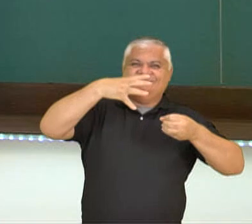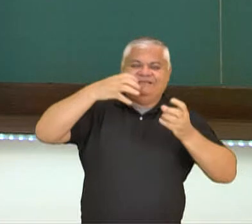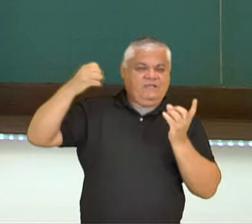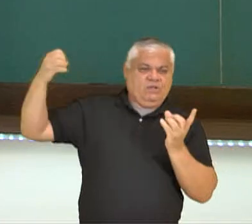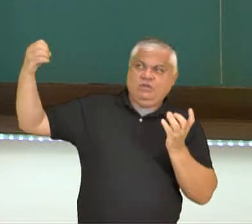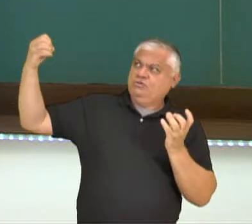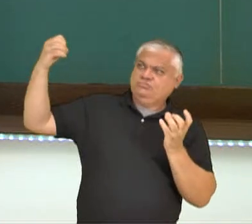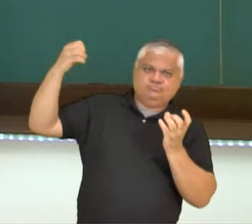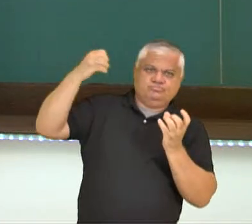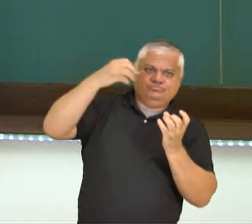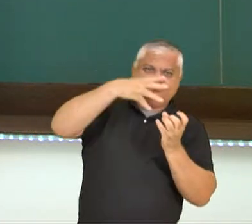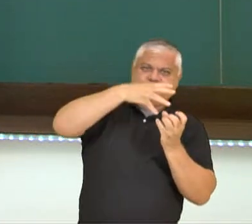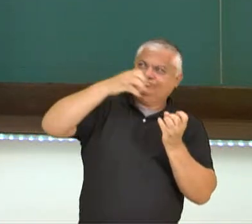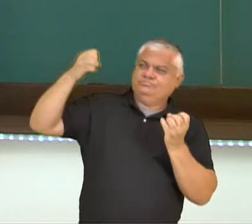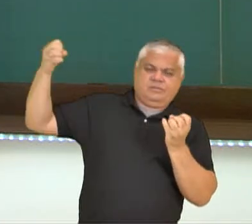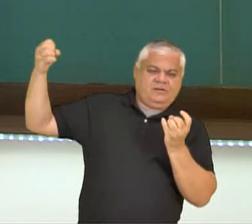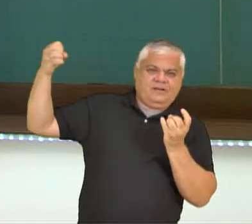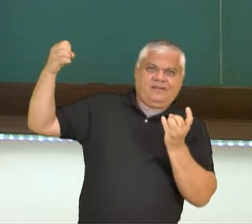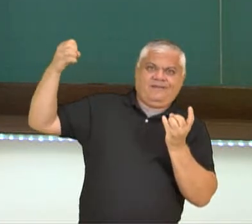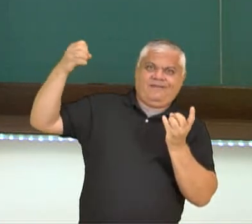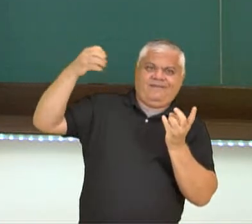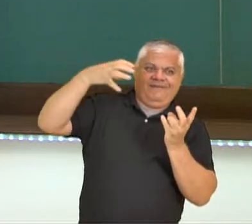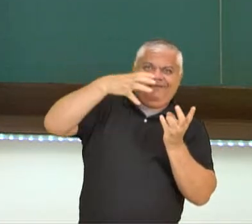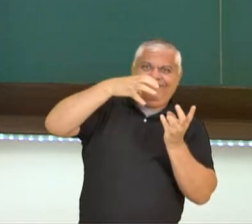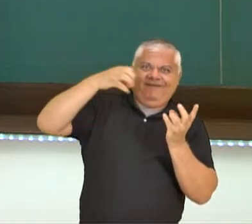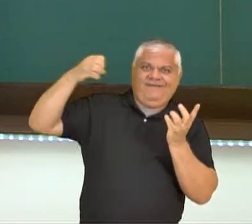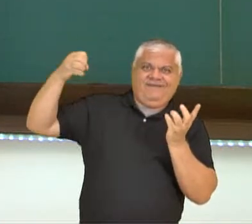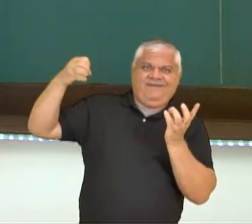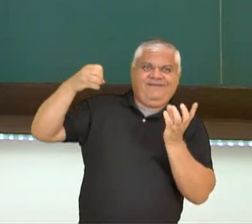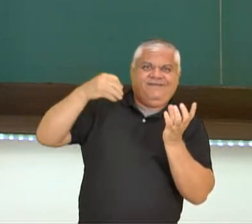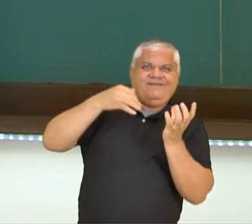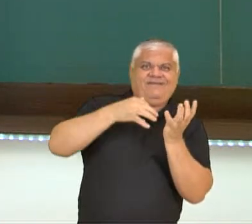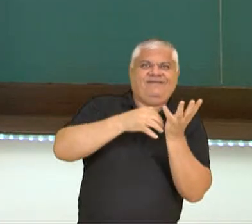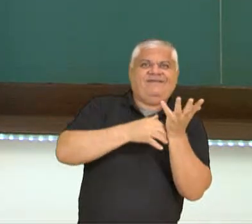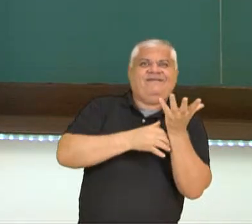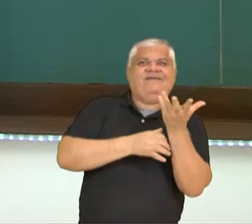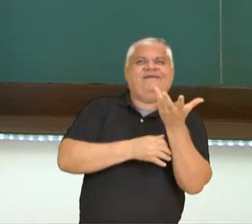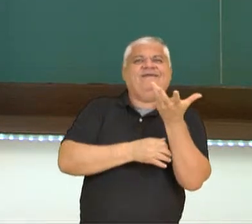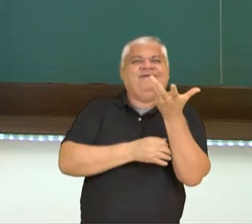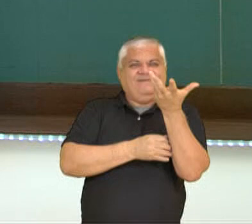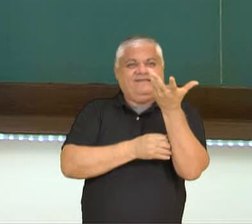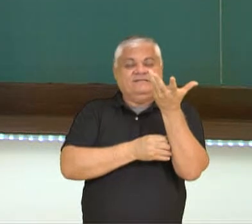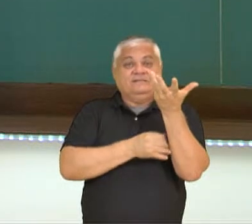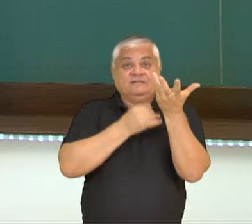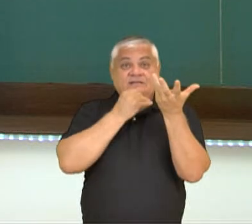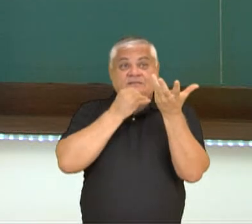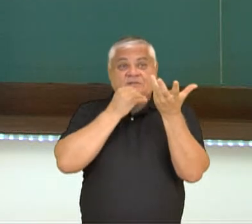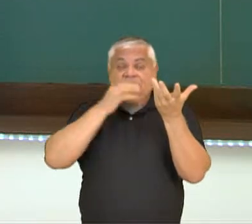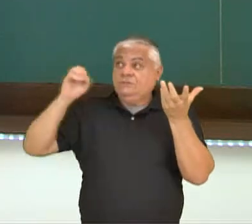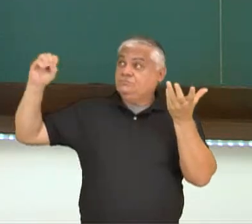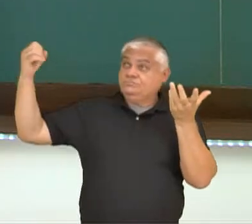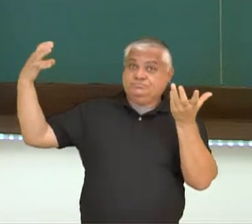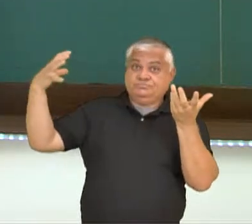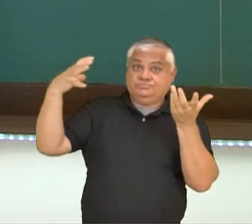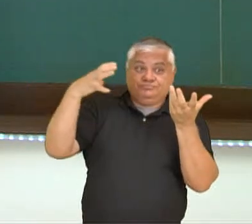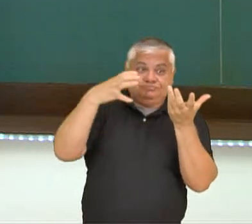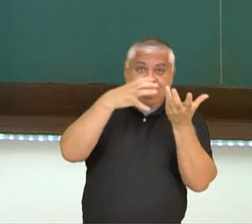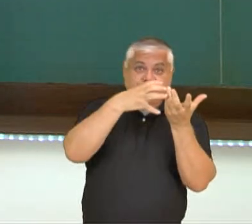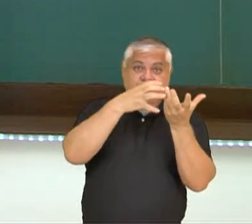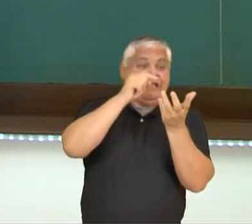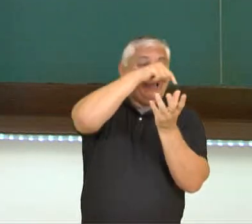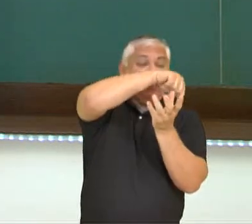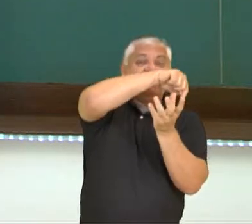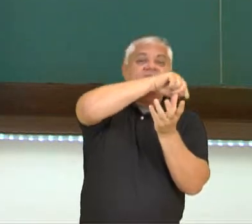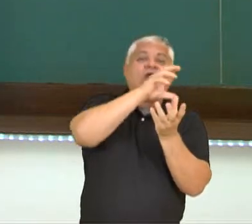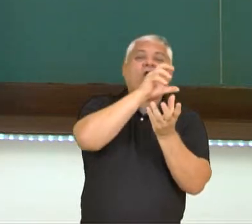sendo incendida nessa planta do lado direito, certo? Então, do lado esquerdo é onde vai ocorrer a maior produção de